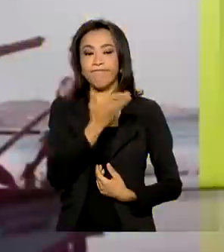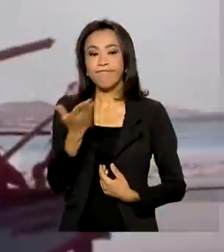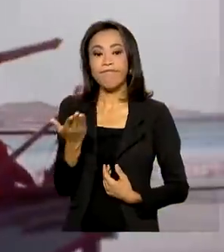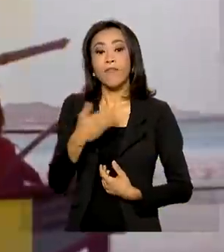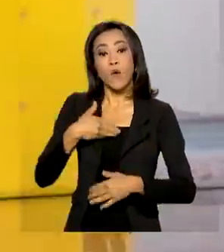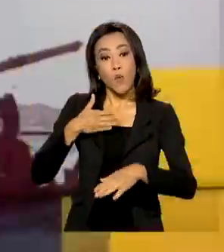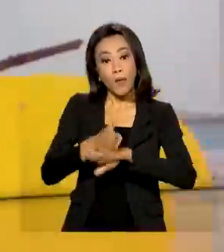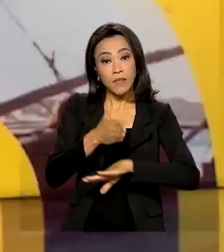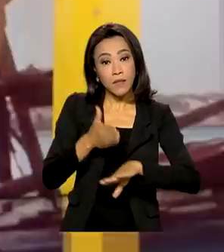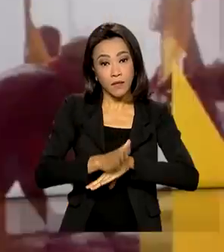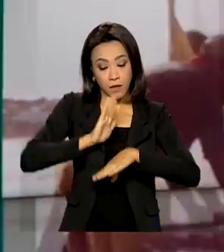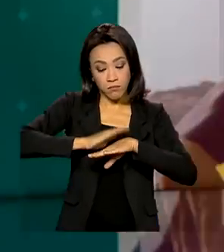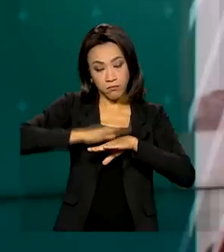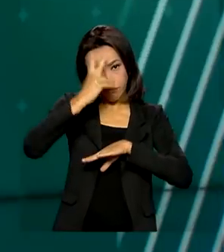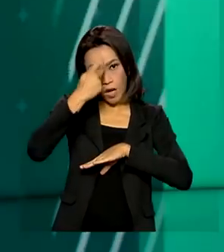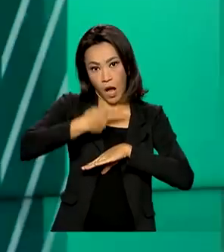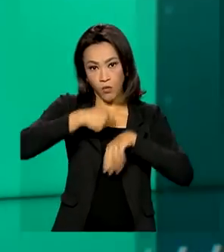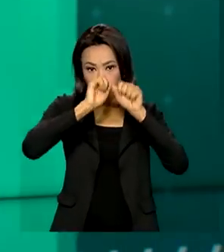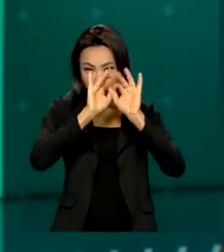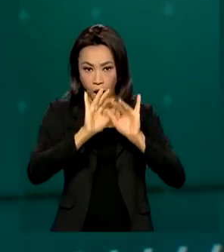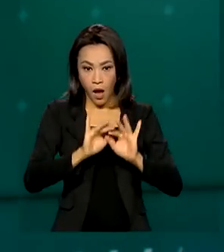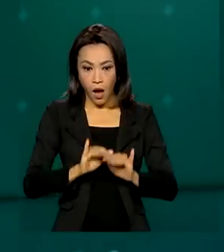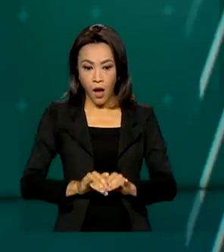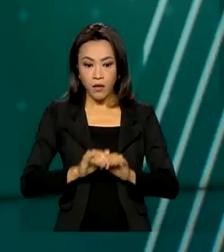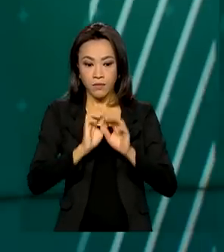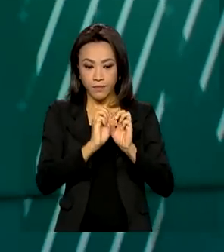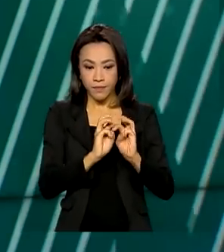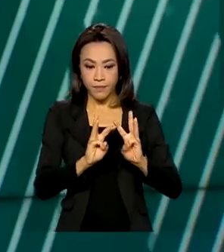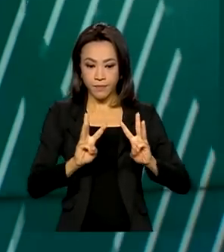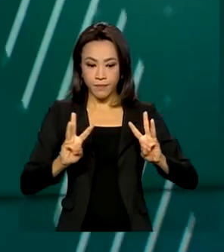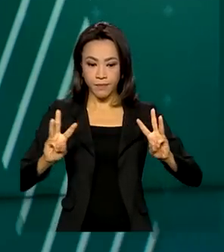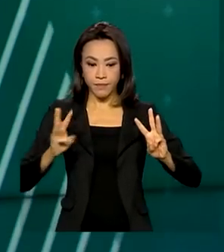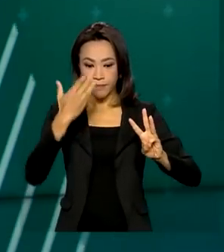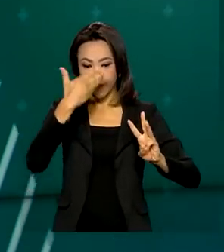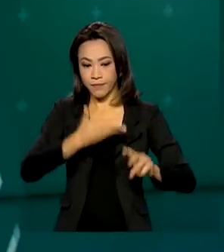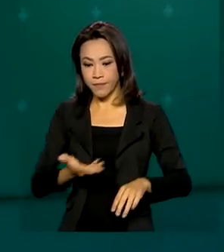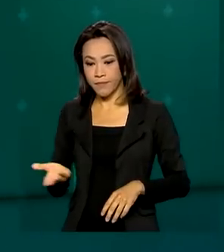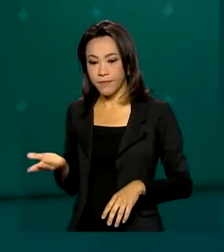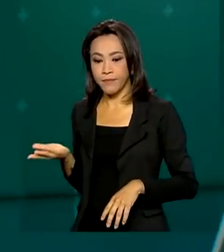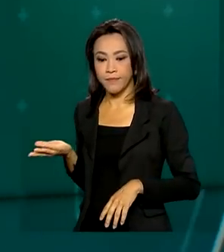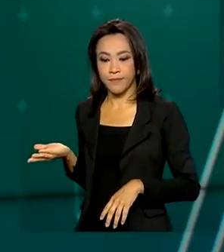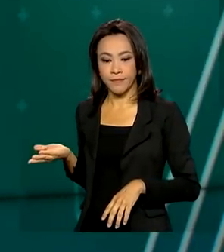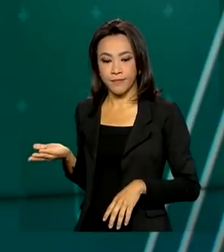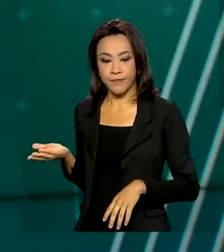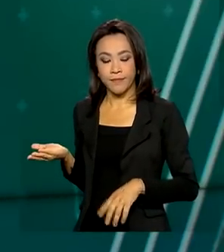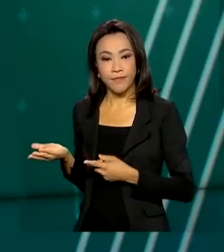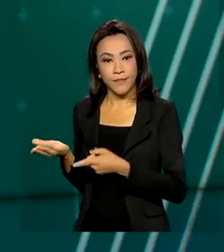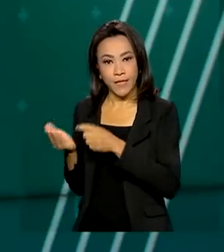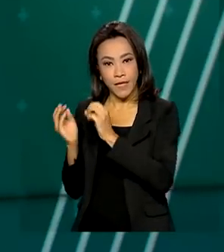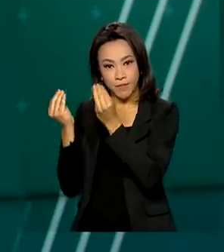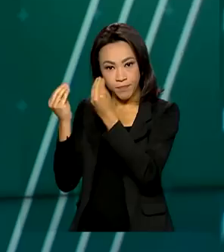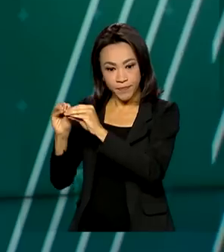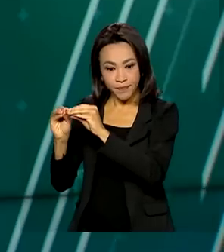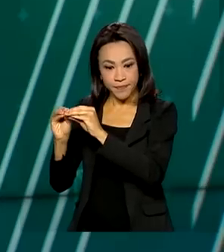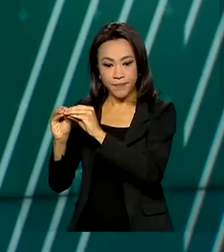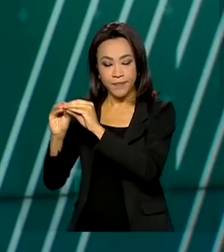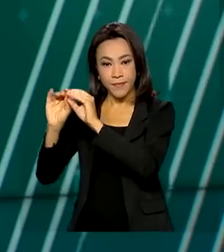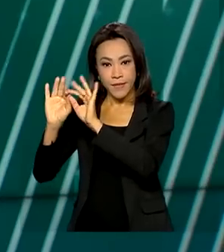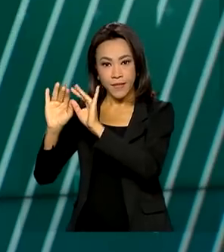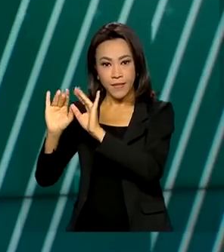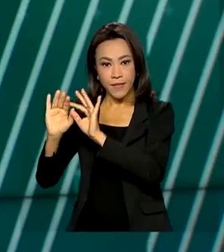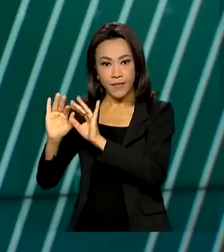autodeclaração pode ser feito pelo portal Emprega Brasil, utilizando o login do gov.br, no link serviços